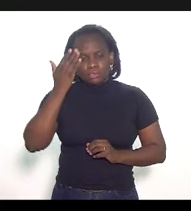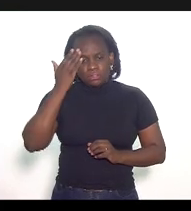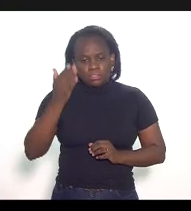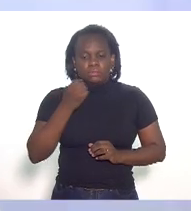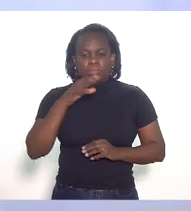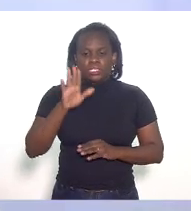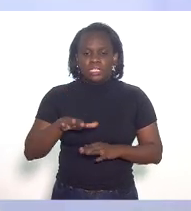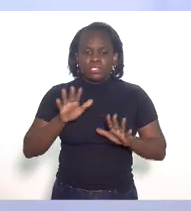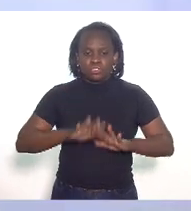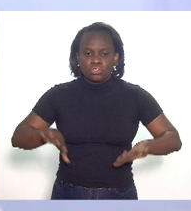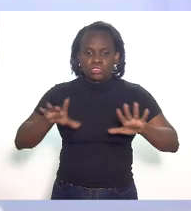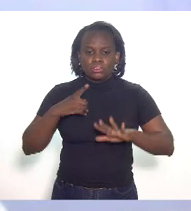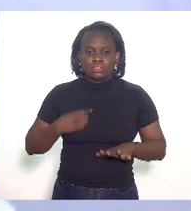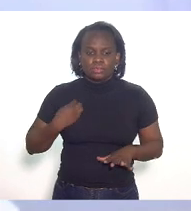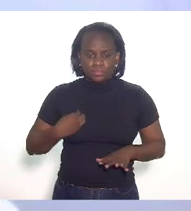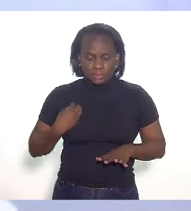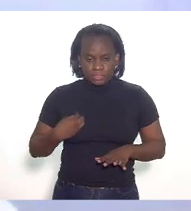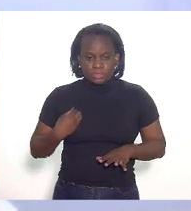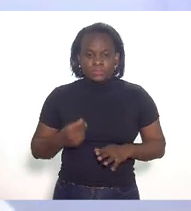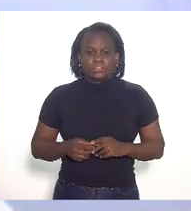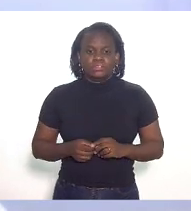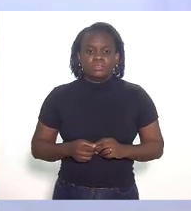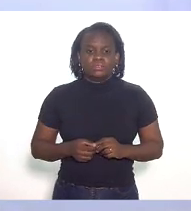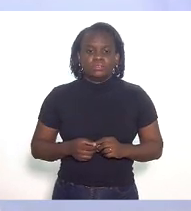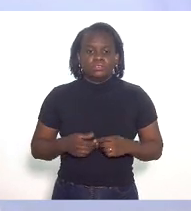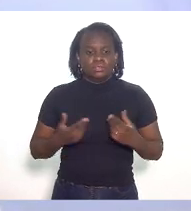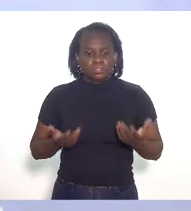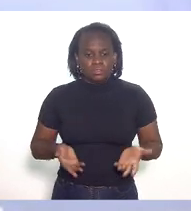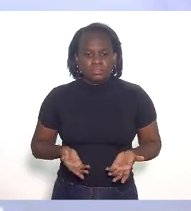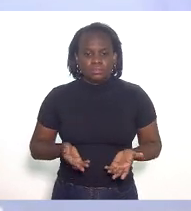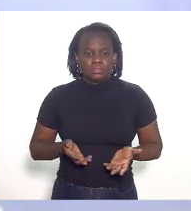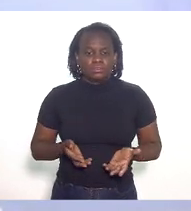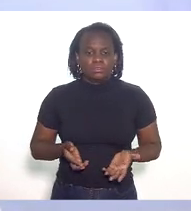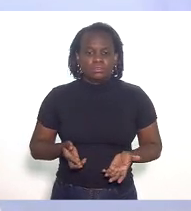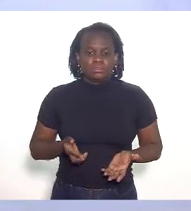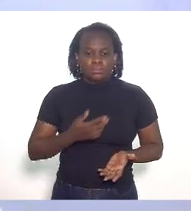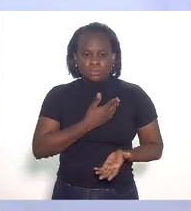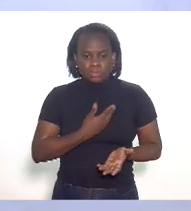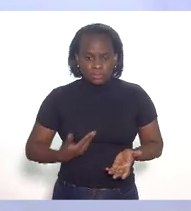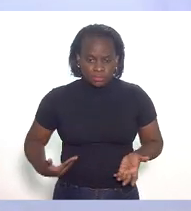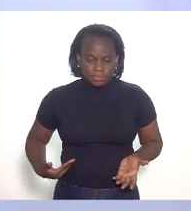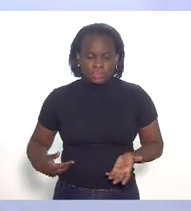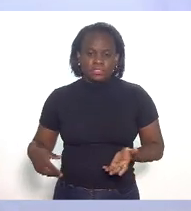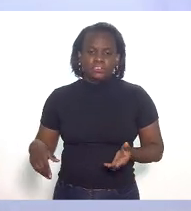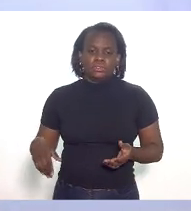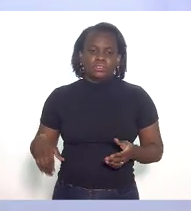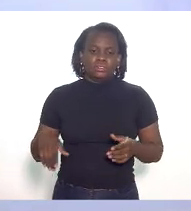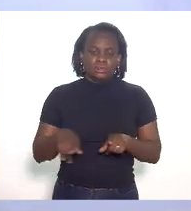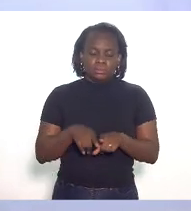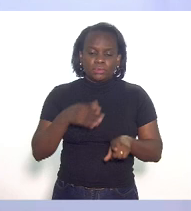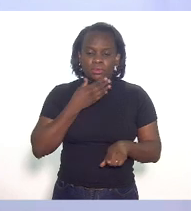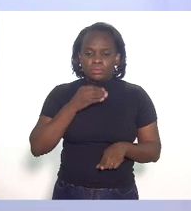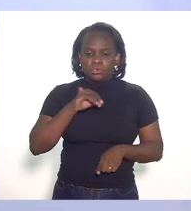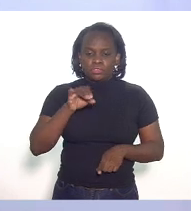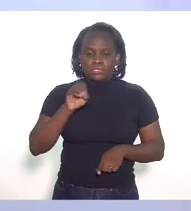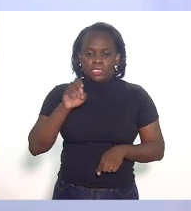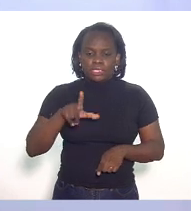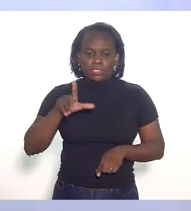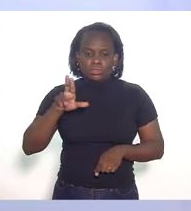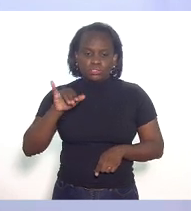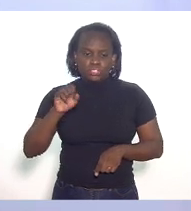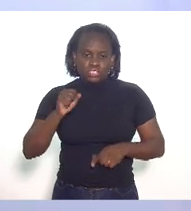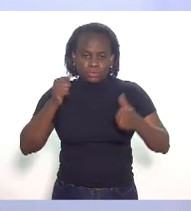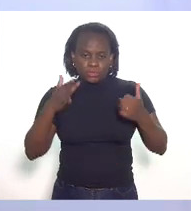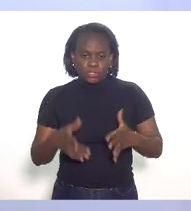boa tarde a todos os presentes como o governo e o José Luiz falou